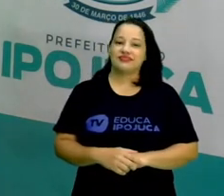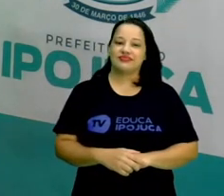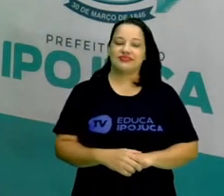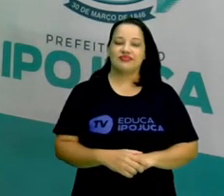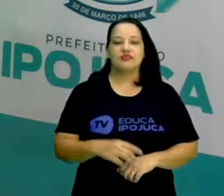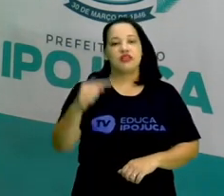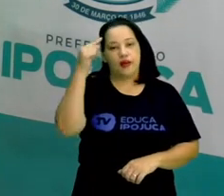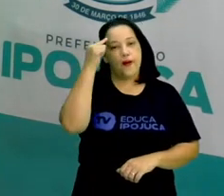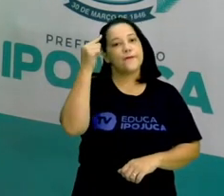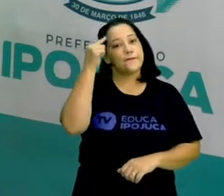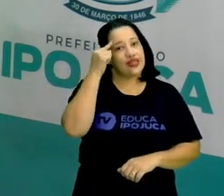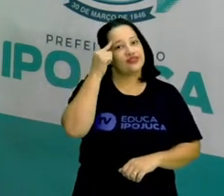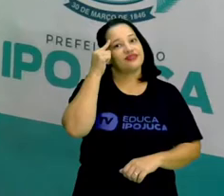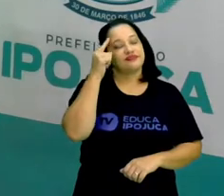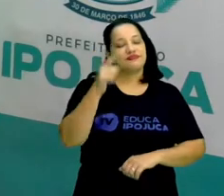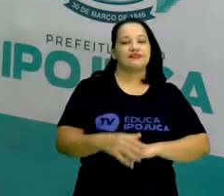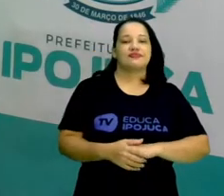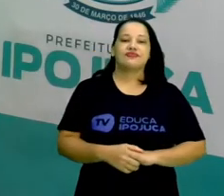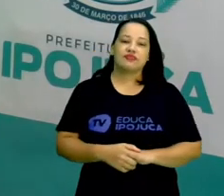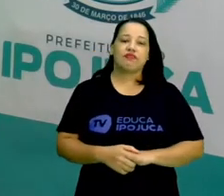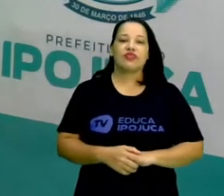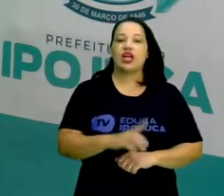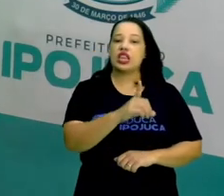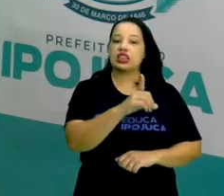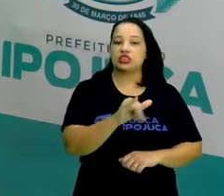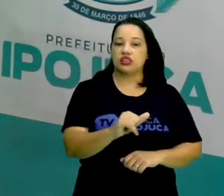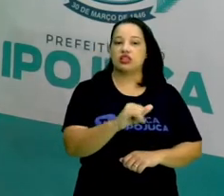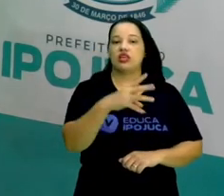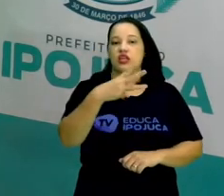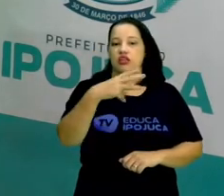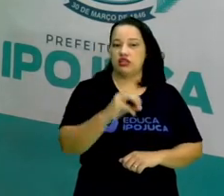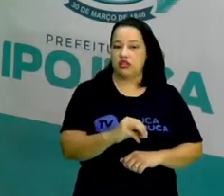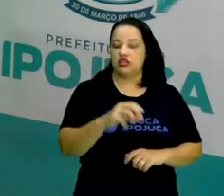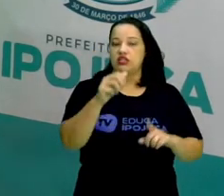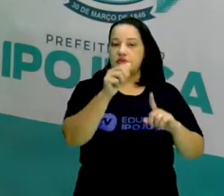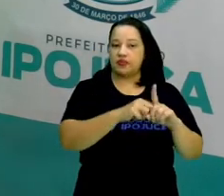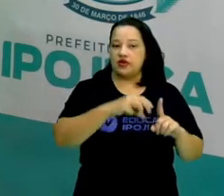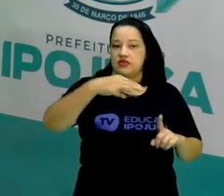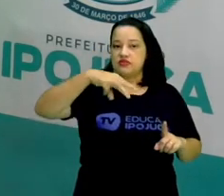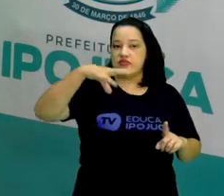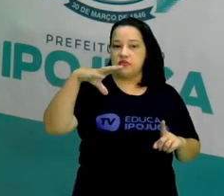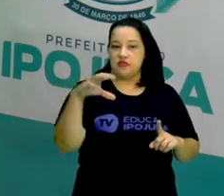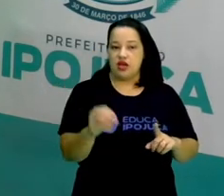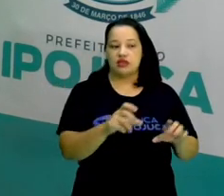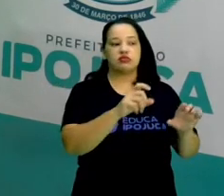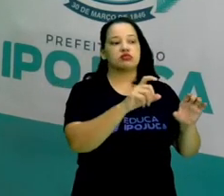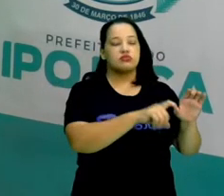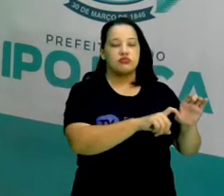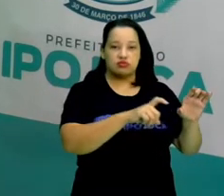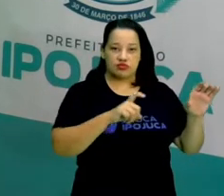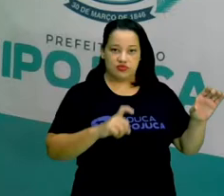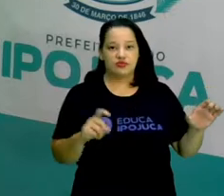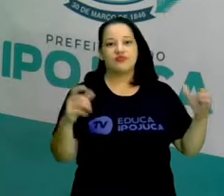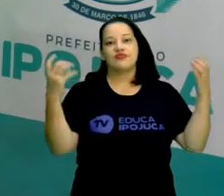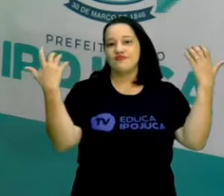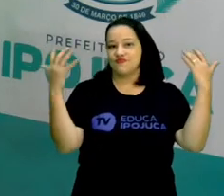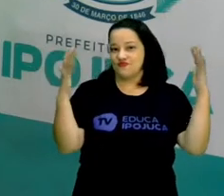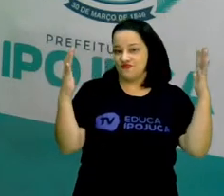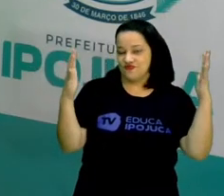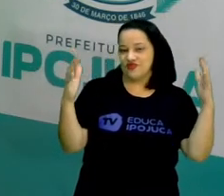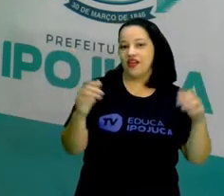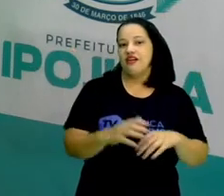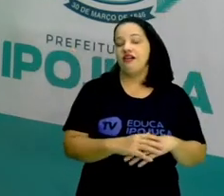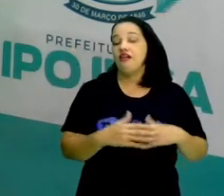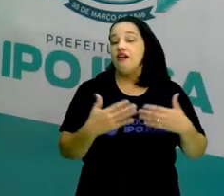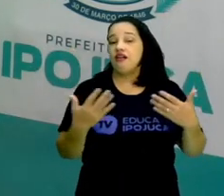Pense nisso. No dia 30 de março, é celebrada a emancipação política de Ipojuca. O